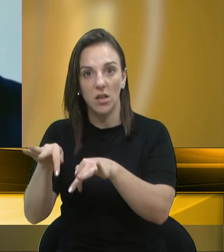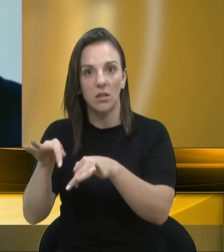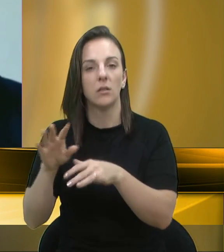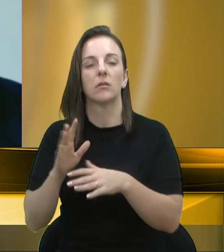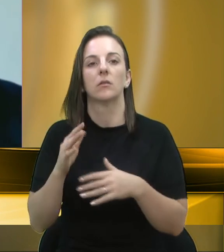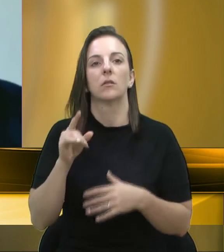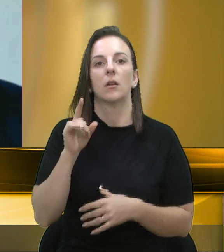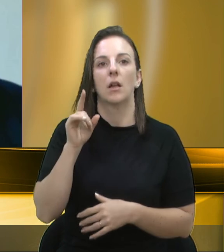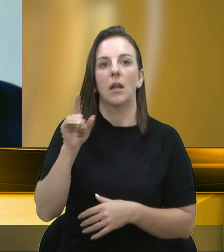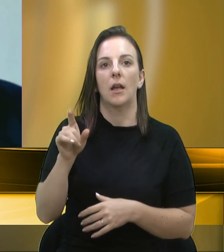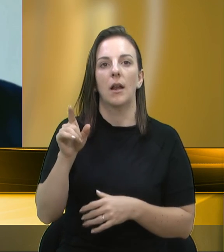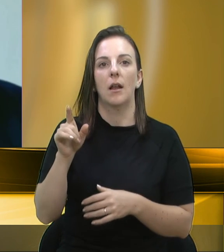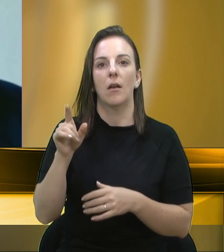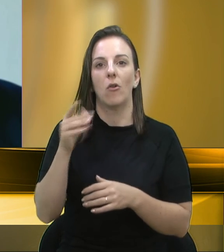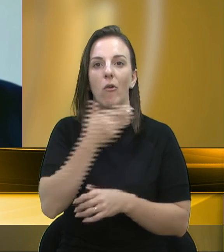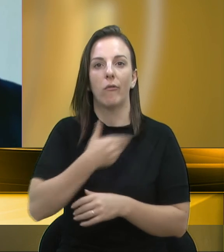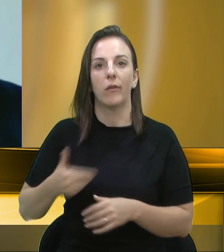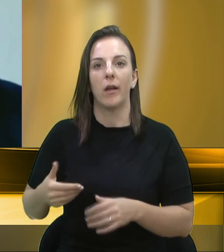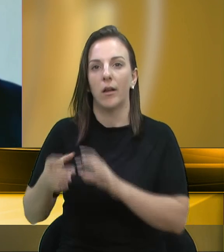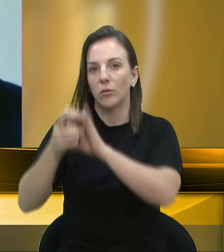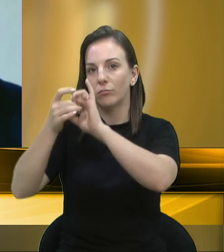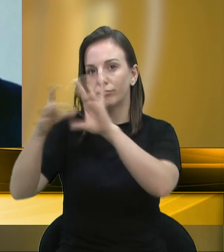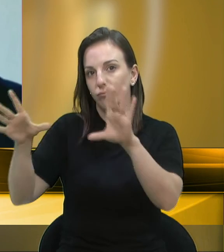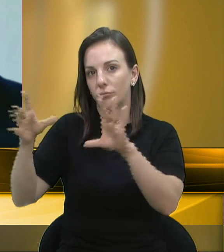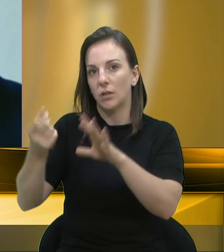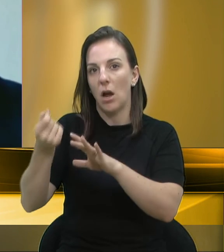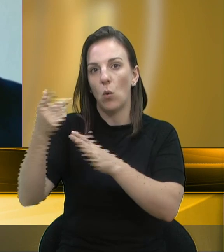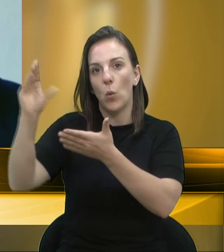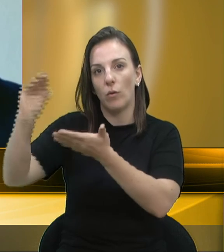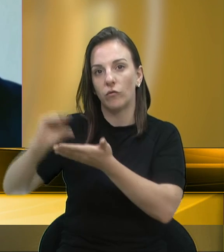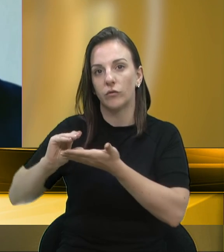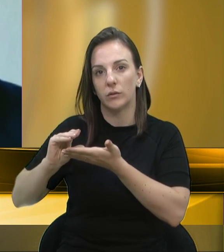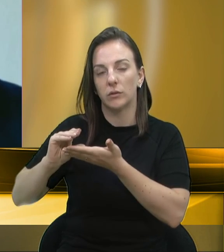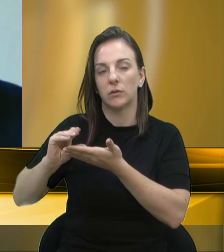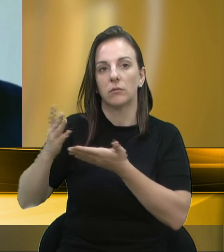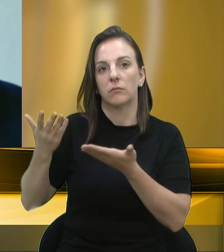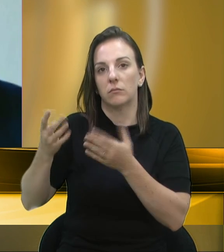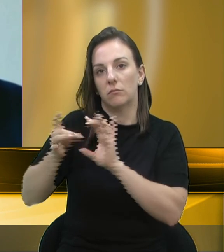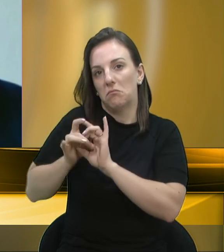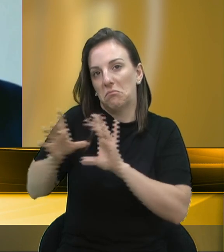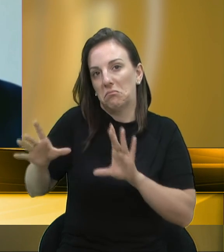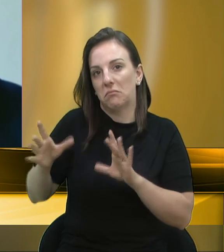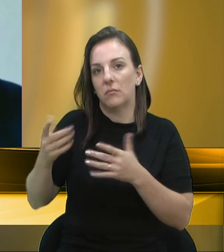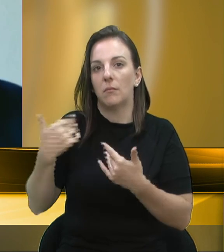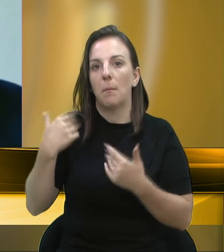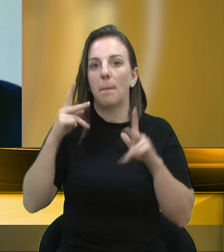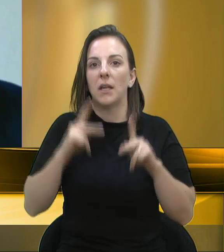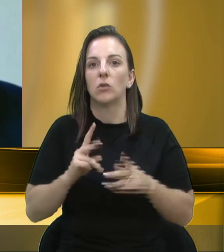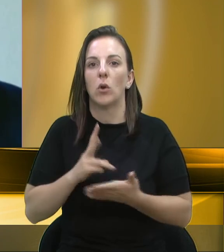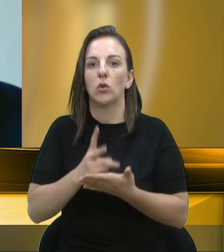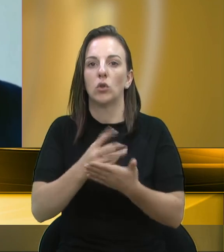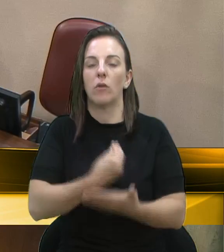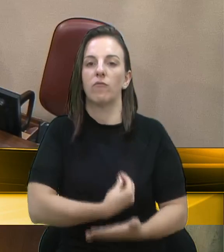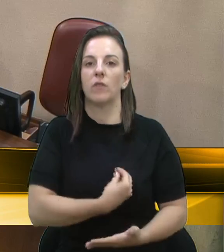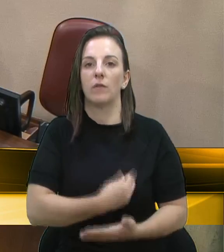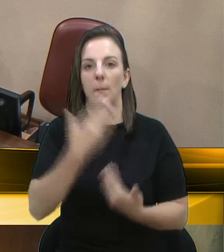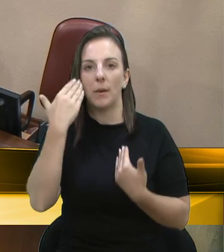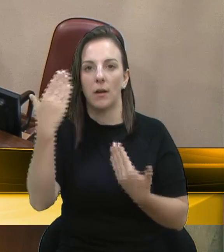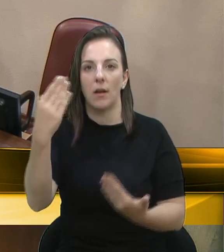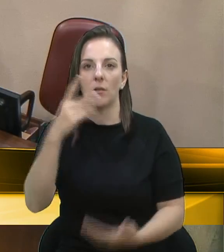ele que abra mão de alguma coisa, de alguma receita, conseguir fazer com que essas pessoas sobrevivam. Obrigado, senhor presidente, senhores e senhores vereadores.